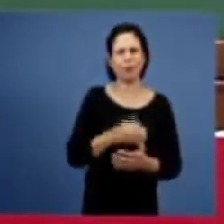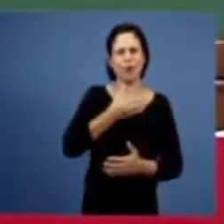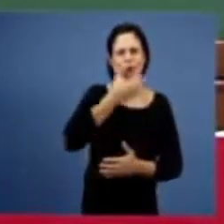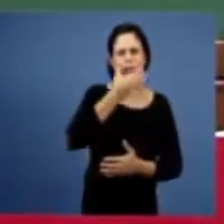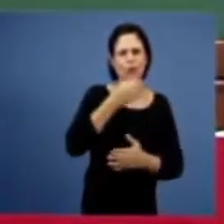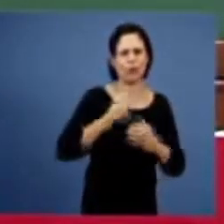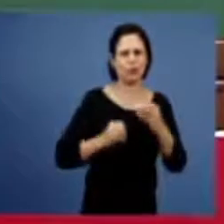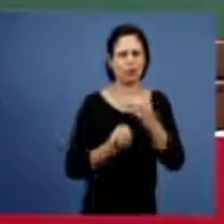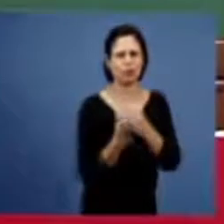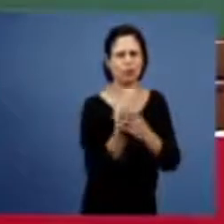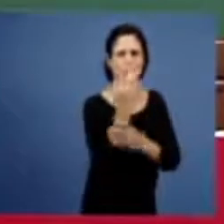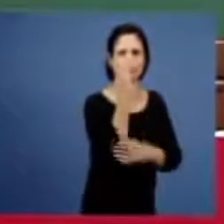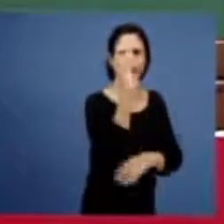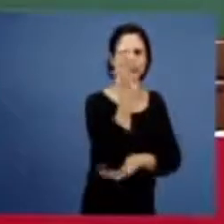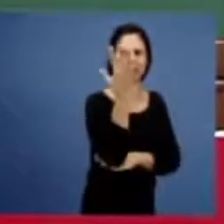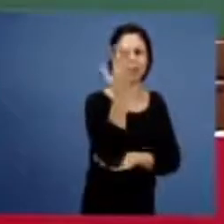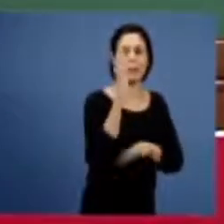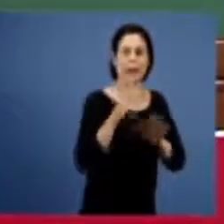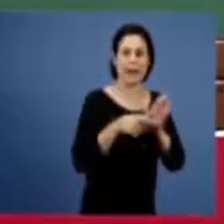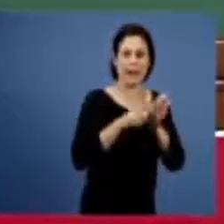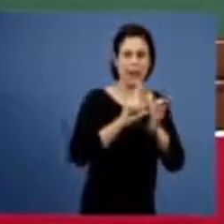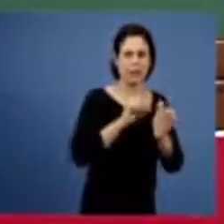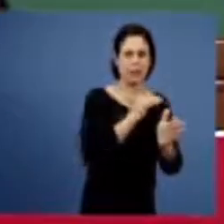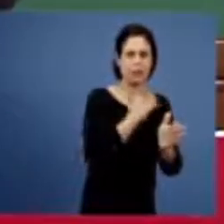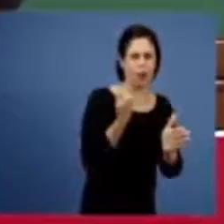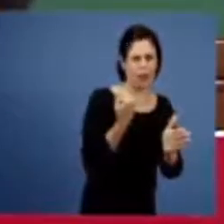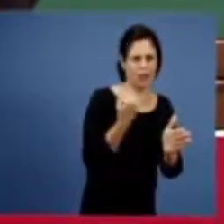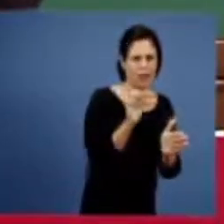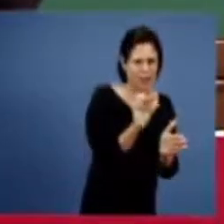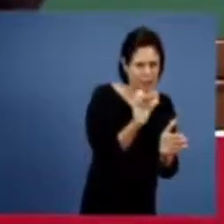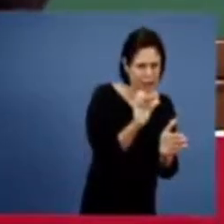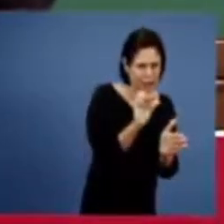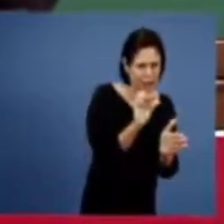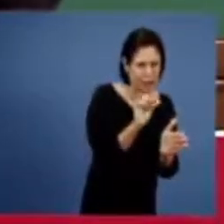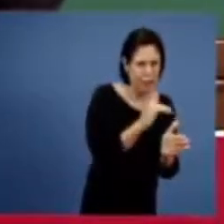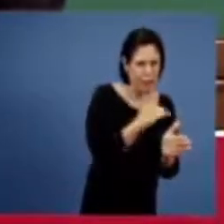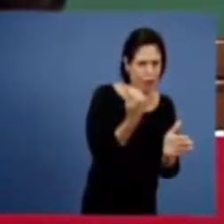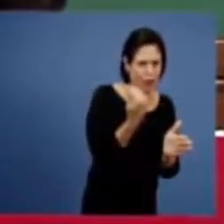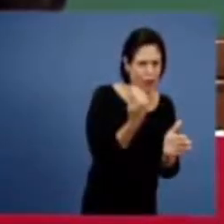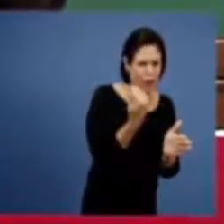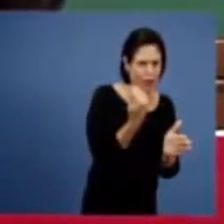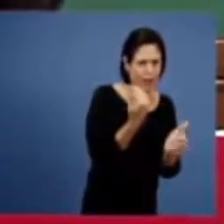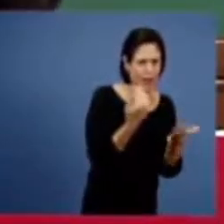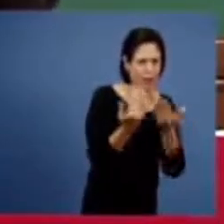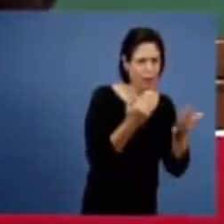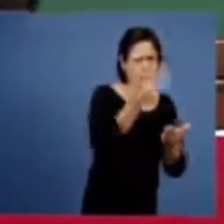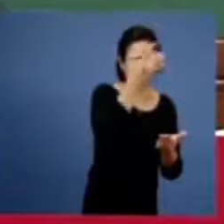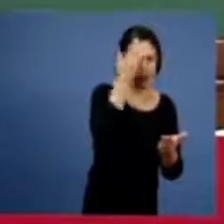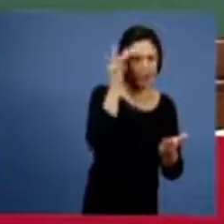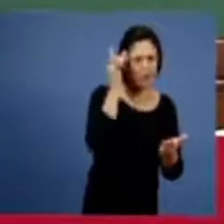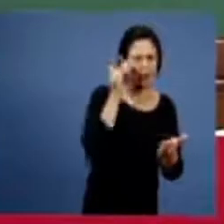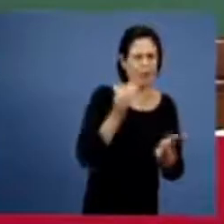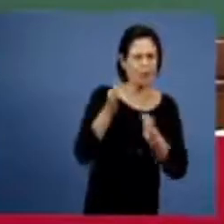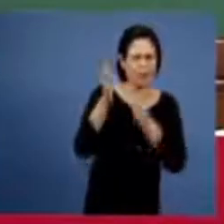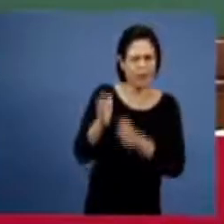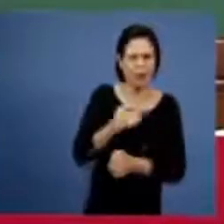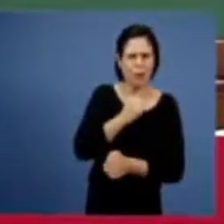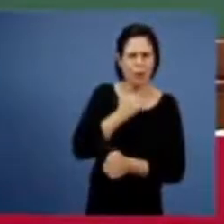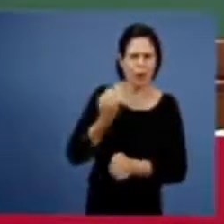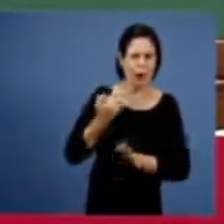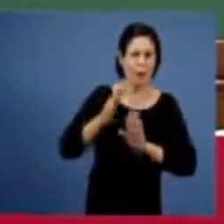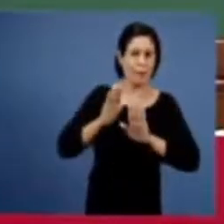ele morre morre com ele morre com a palavra mas